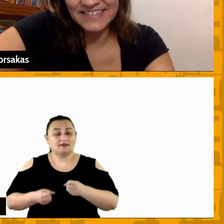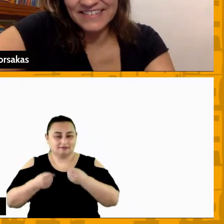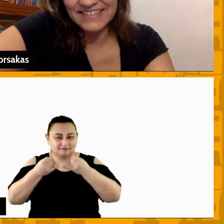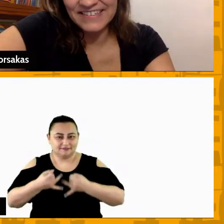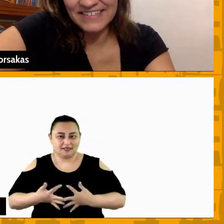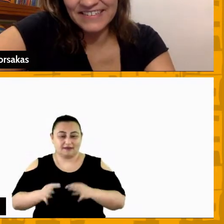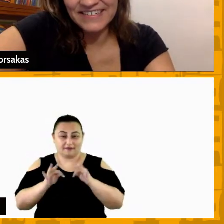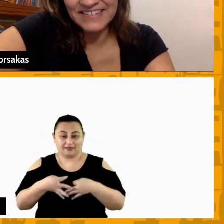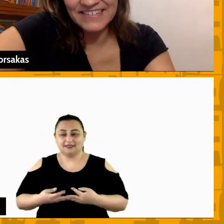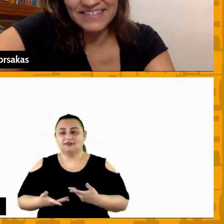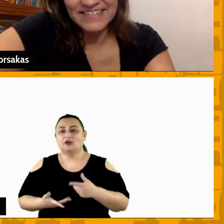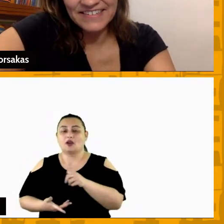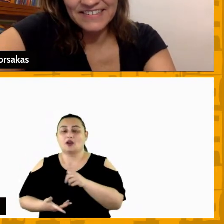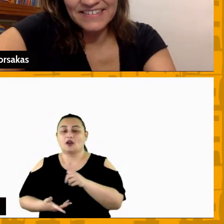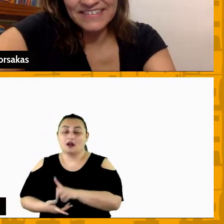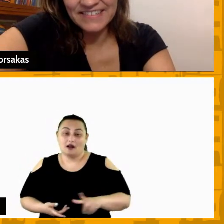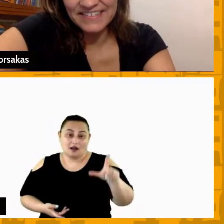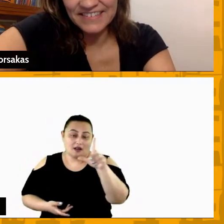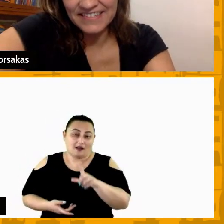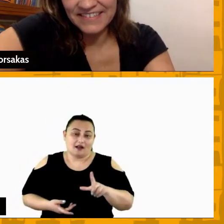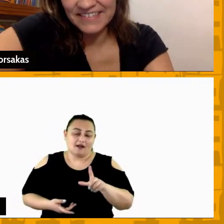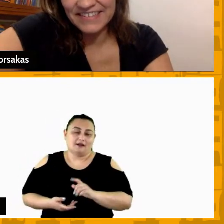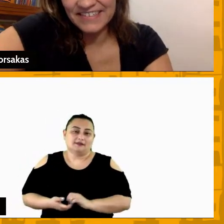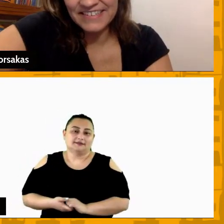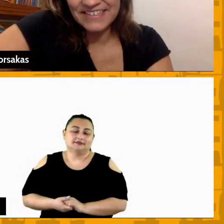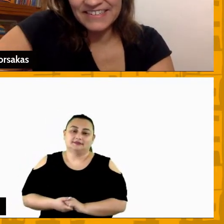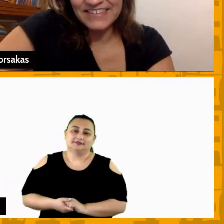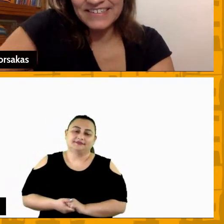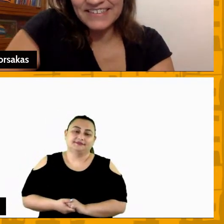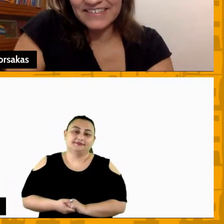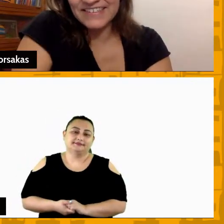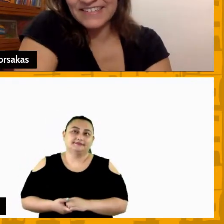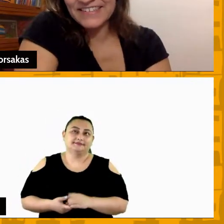é lógico que eu acho que porque